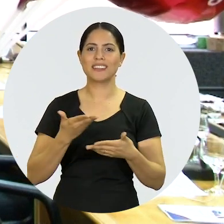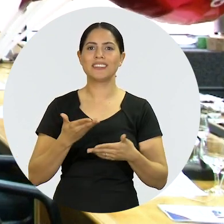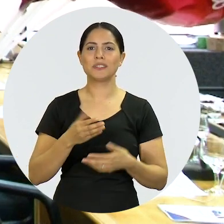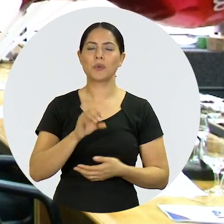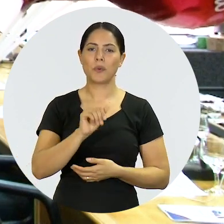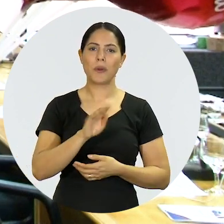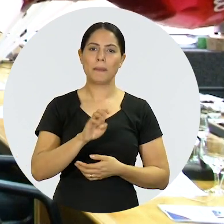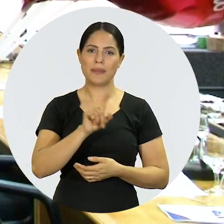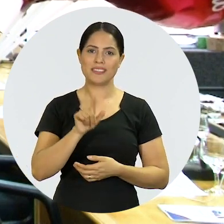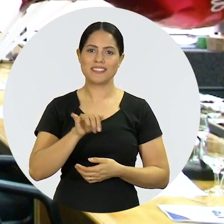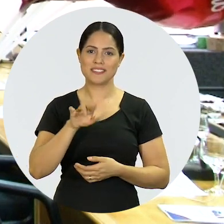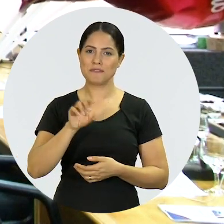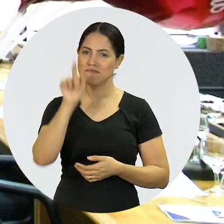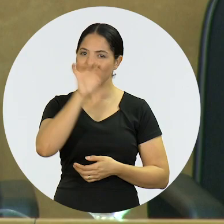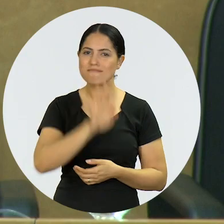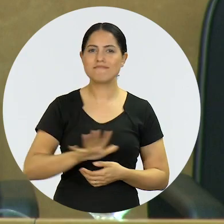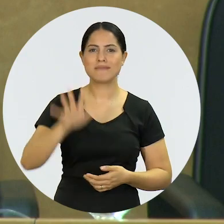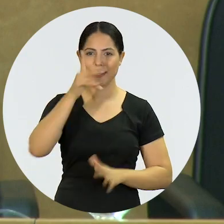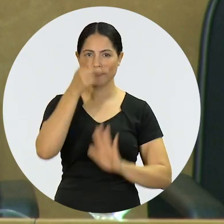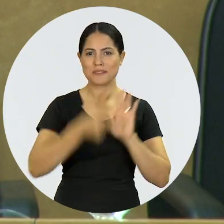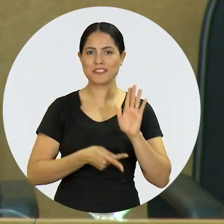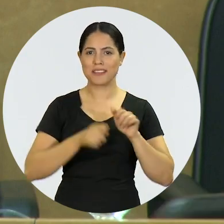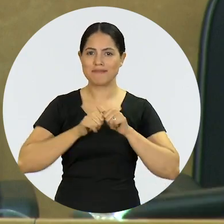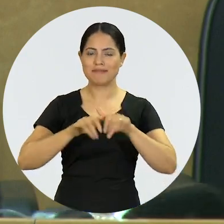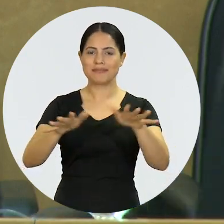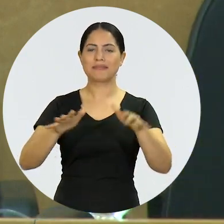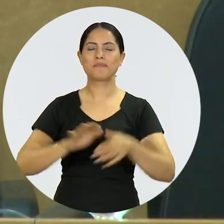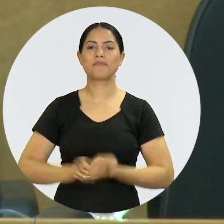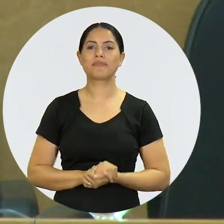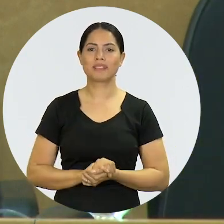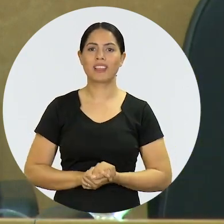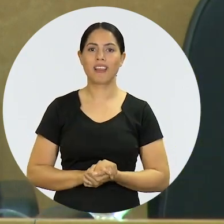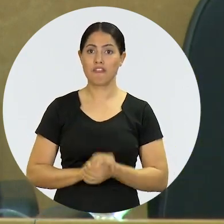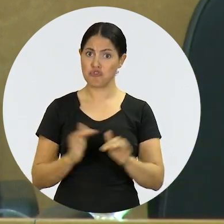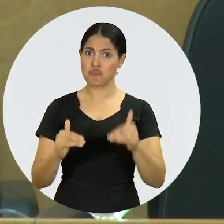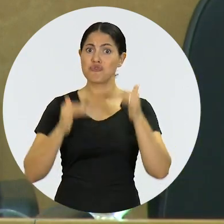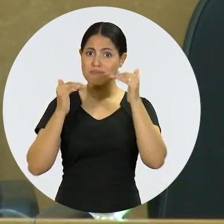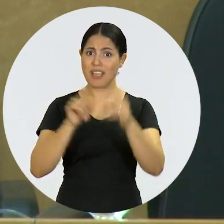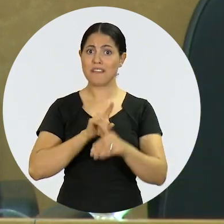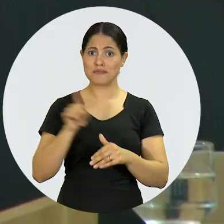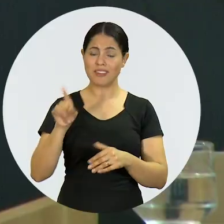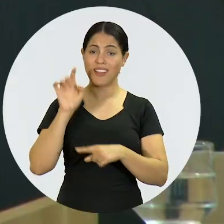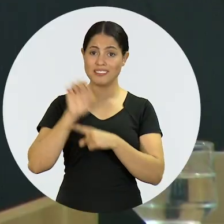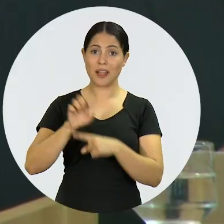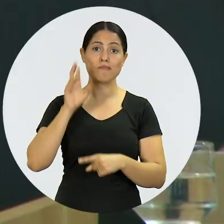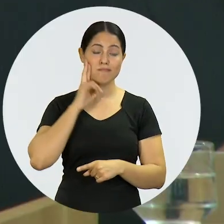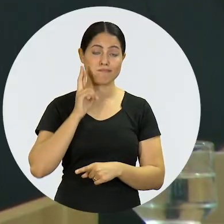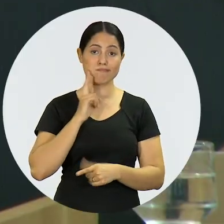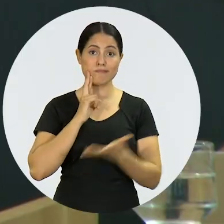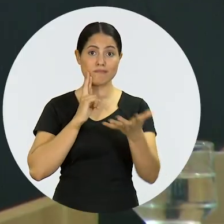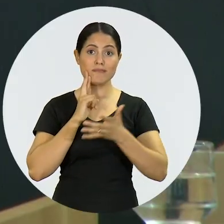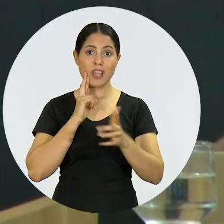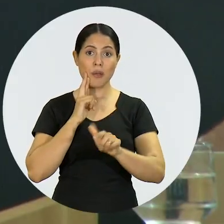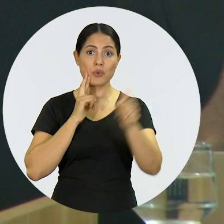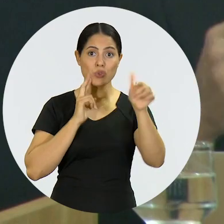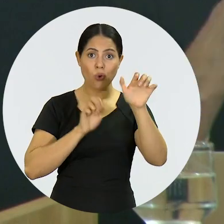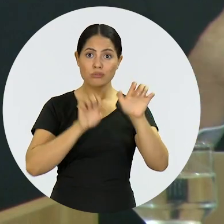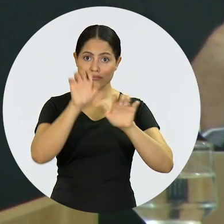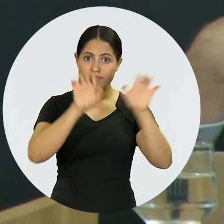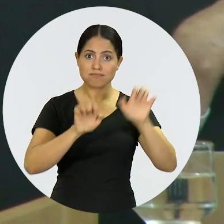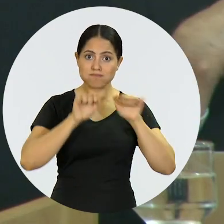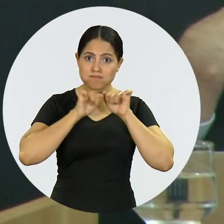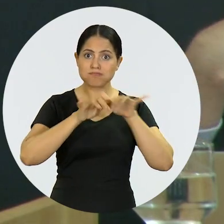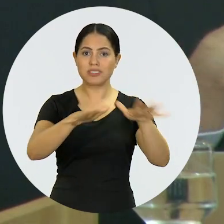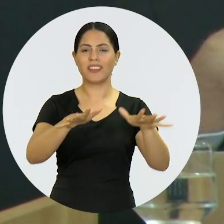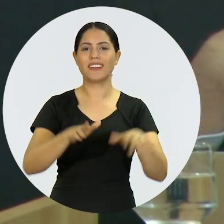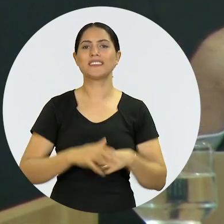do OABzinho no Brasil inteiro. Com tanto sucesso, a Seccional da OAB em Rondônia quer ampliar o projeto para os